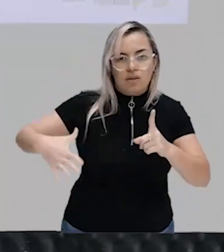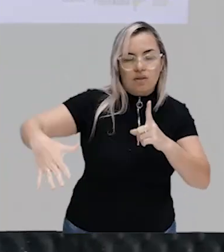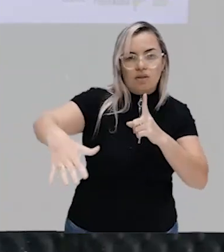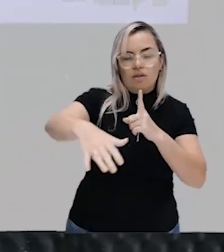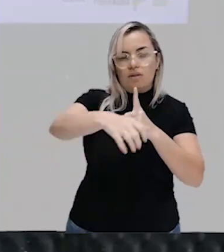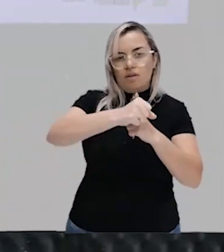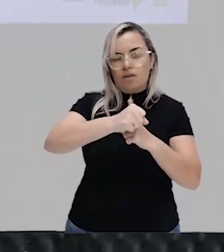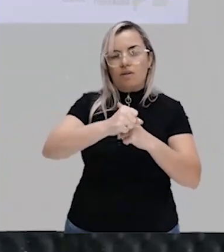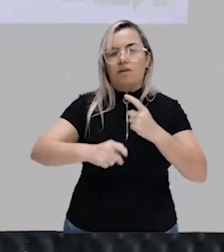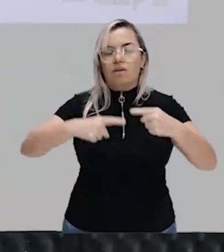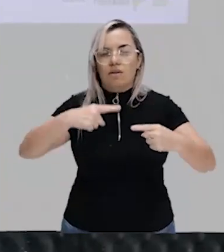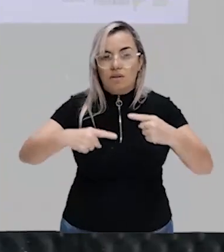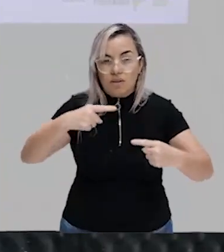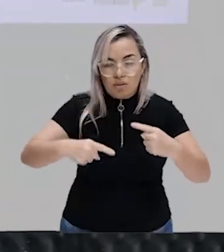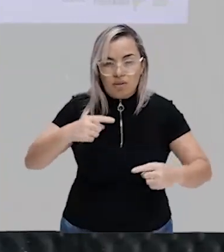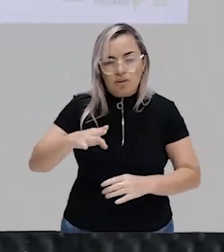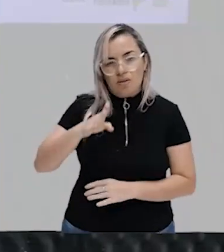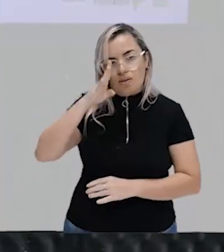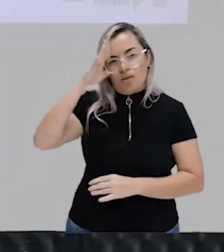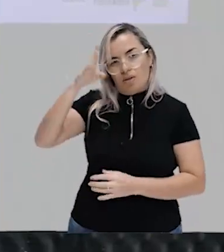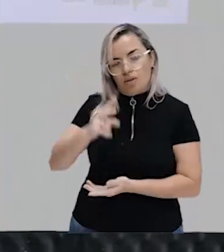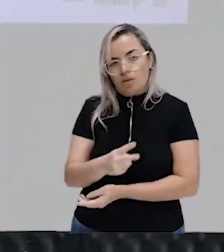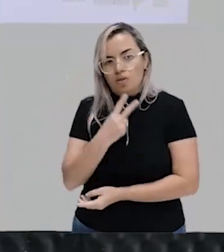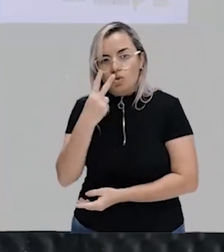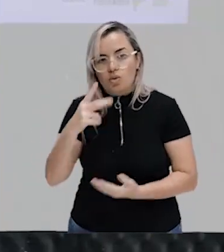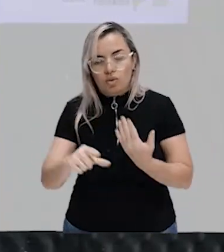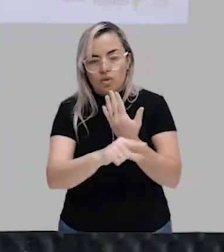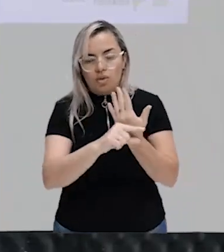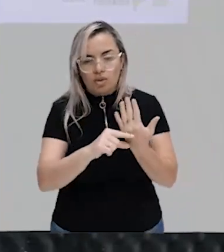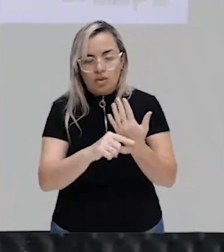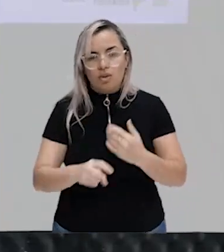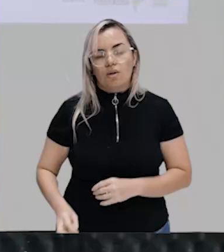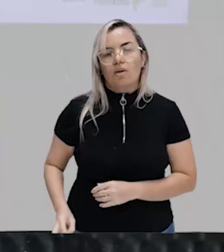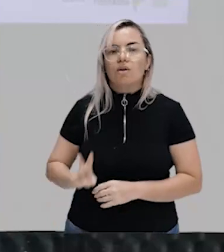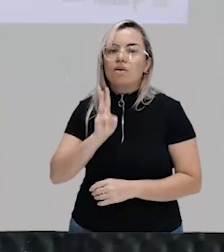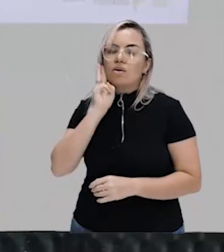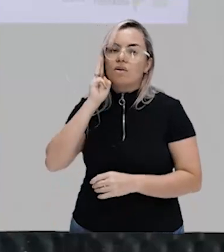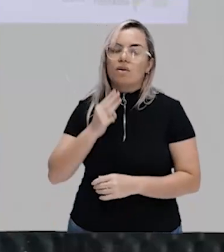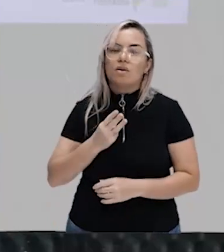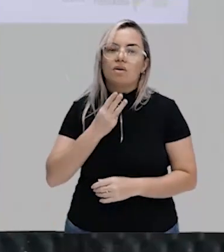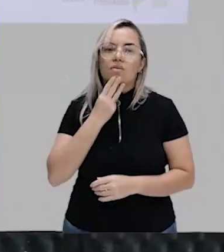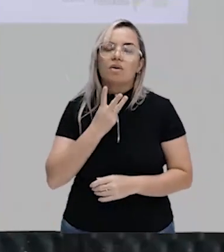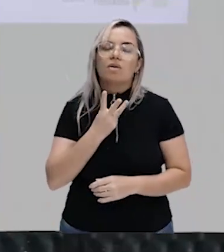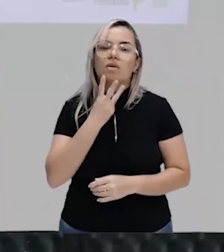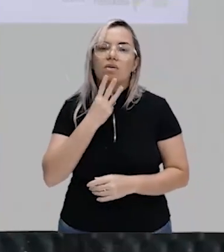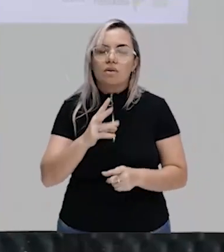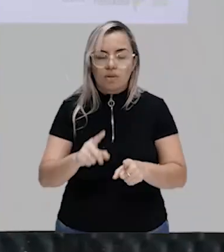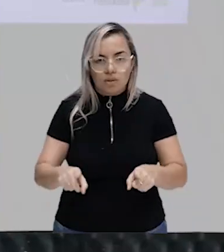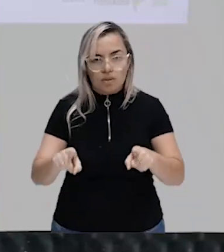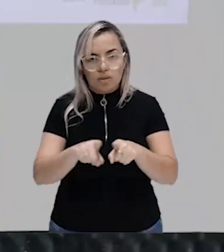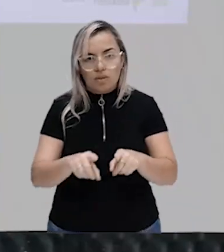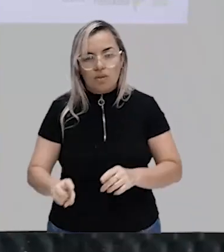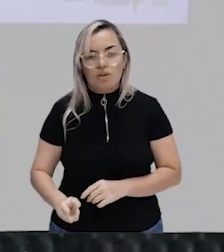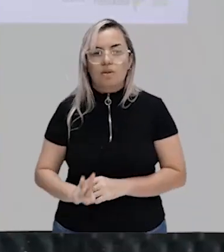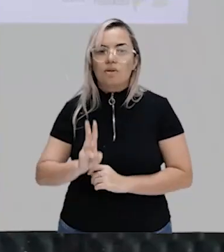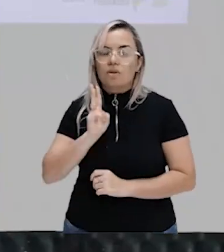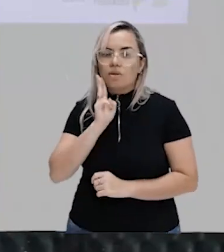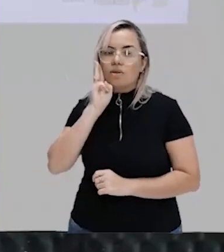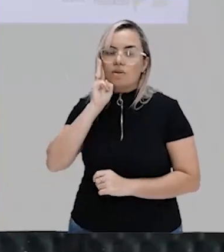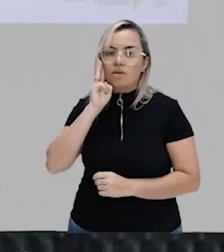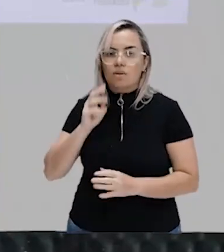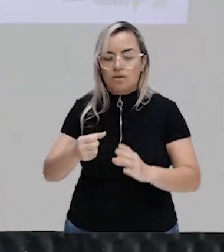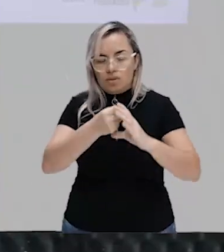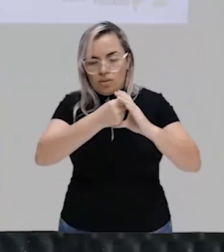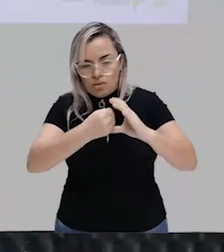são discutidas principalmente por dois autores Karl Marx e Max Weber segundo Marx os